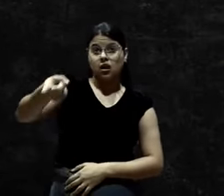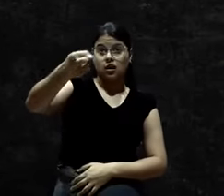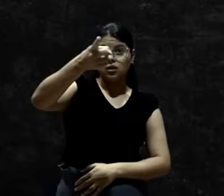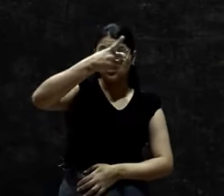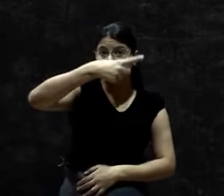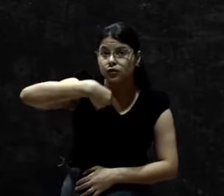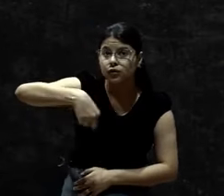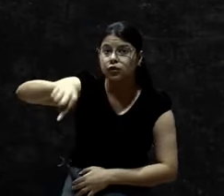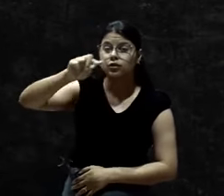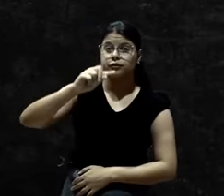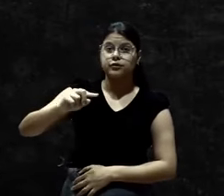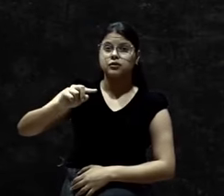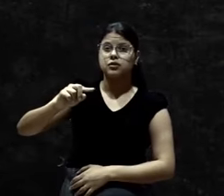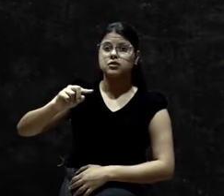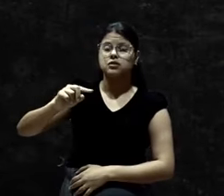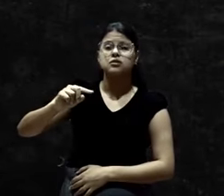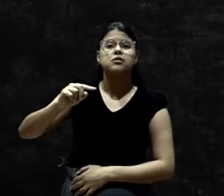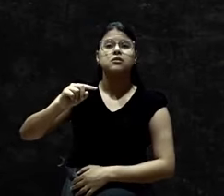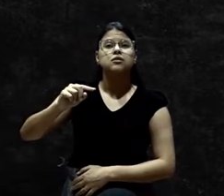Todos conhecem que vocês.